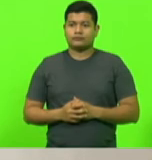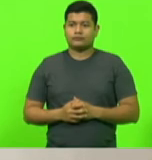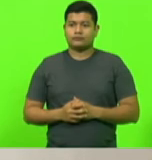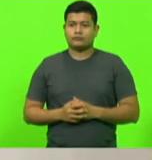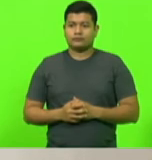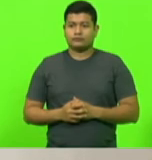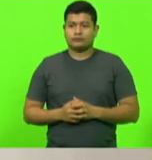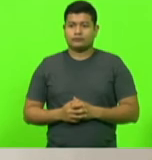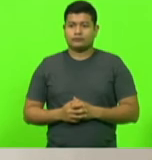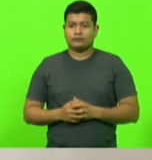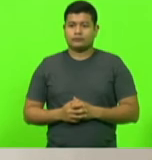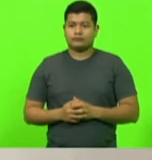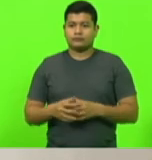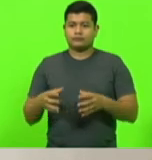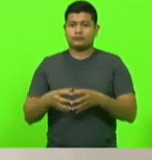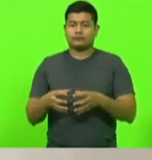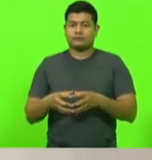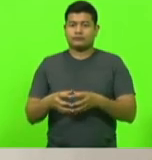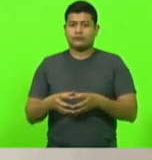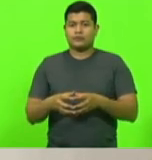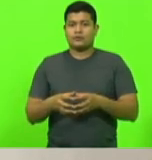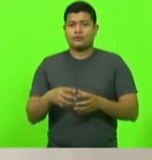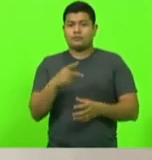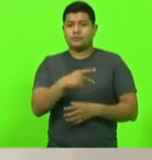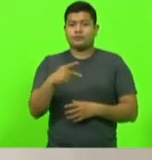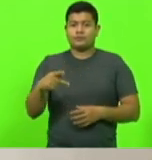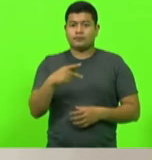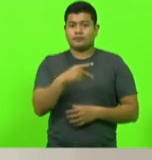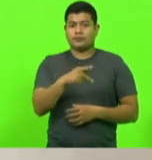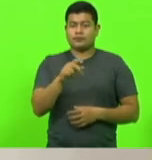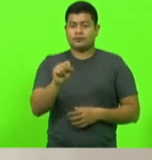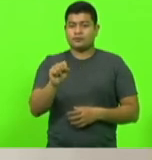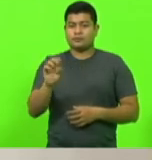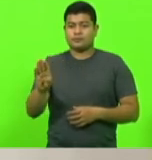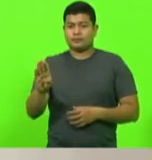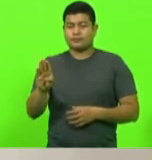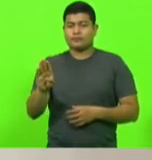Bloco PP, PSDB,